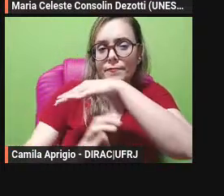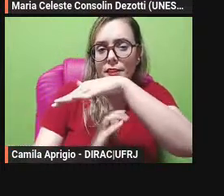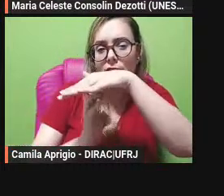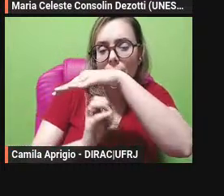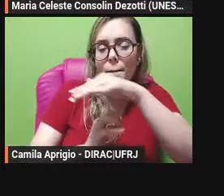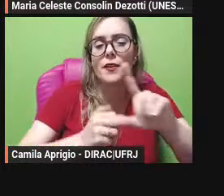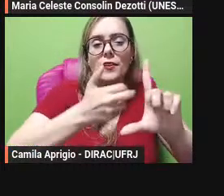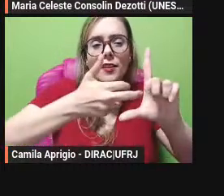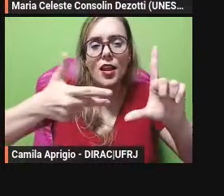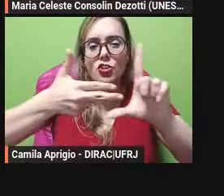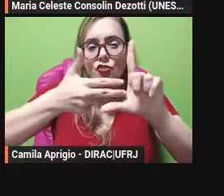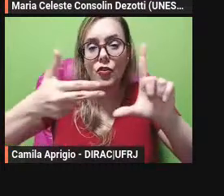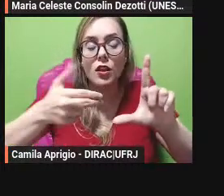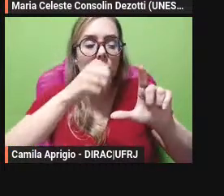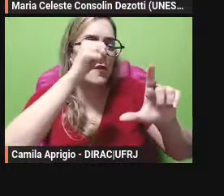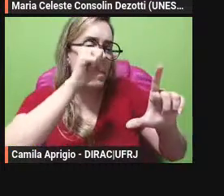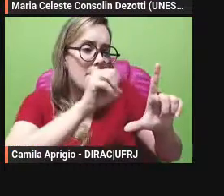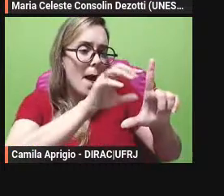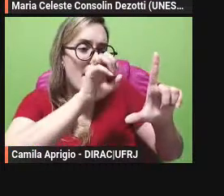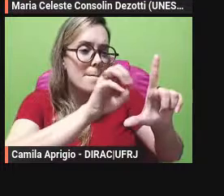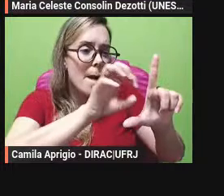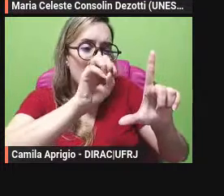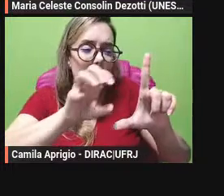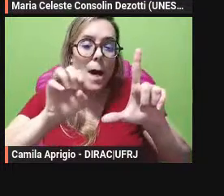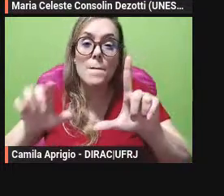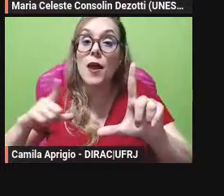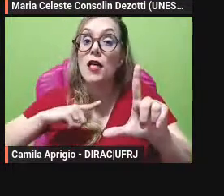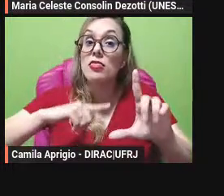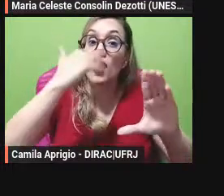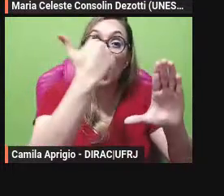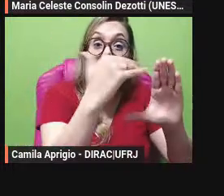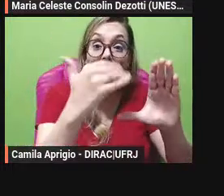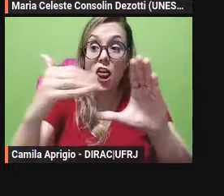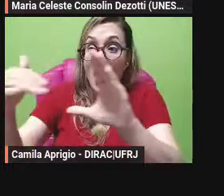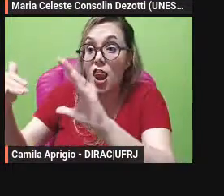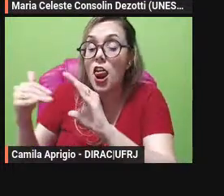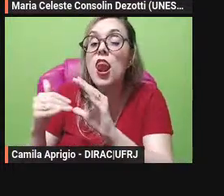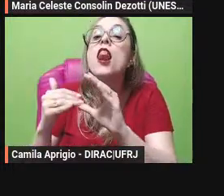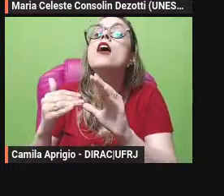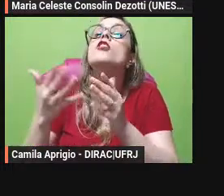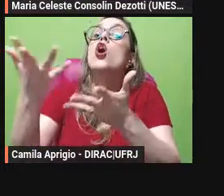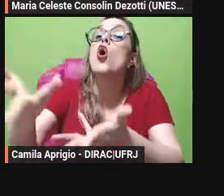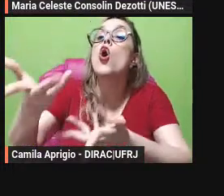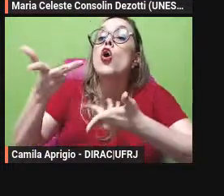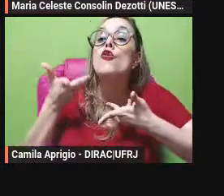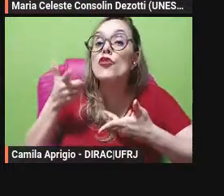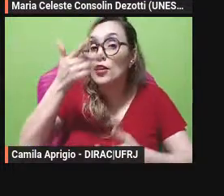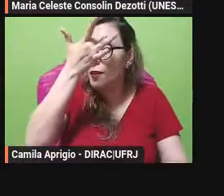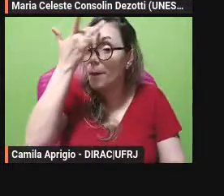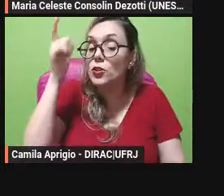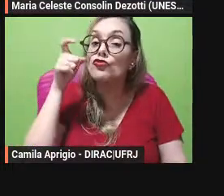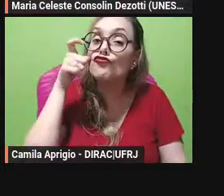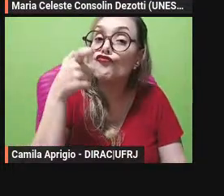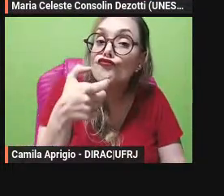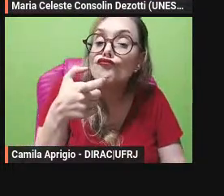ponta morta de sua indústria mas o que a movia não era o que ela fazia e sim a ideia por trás do que ela